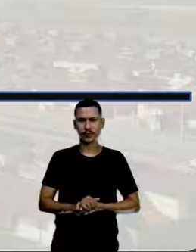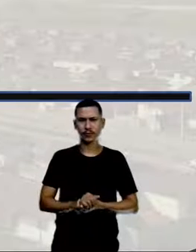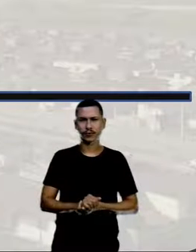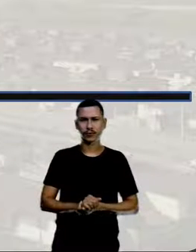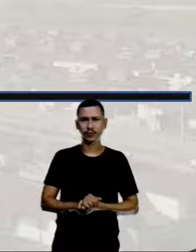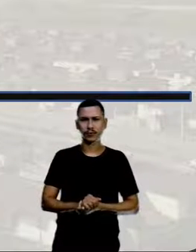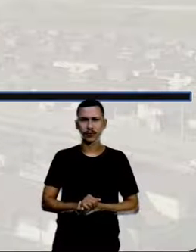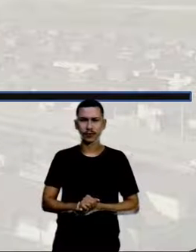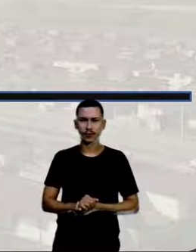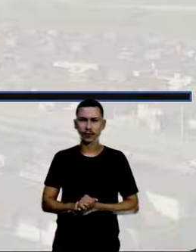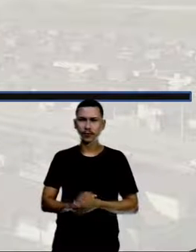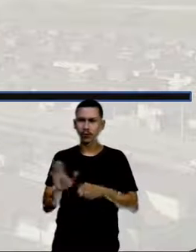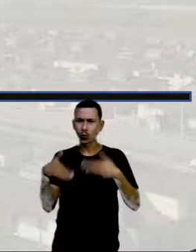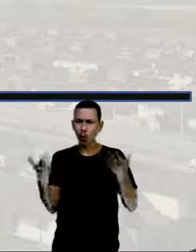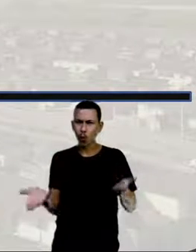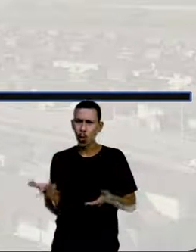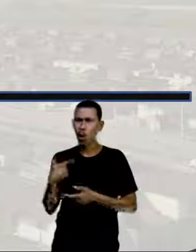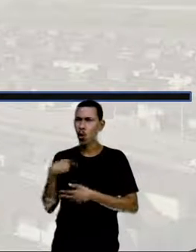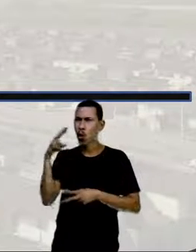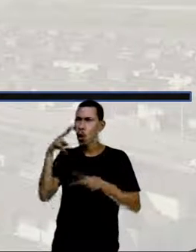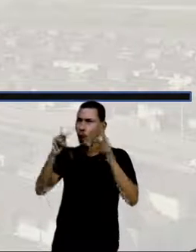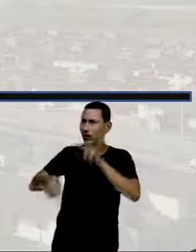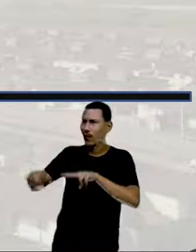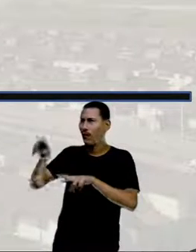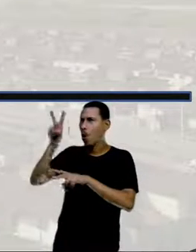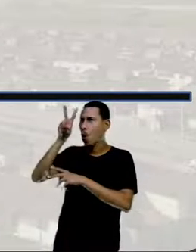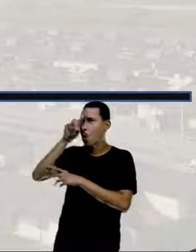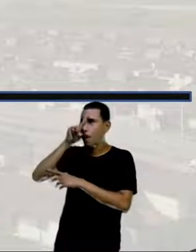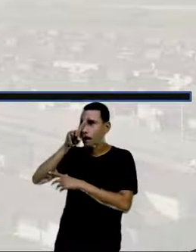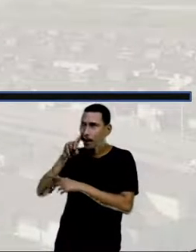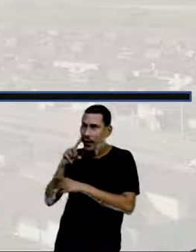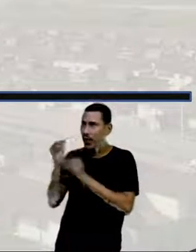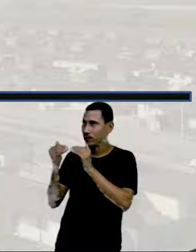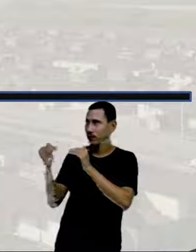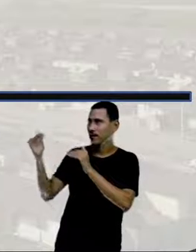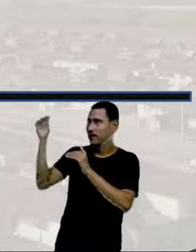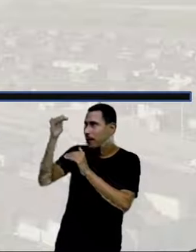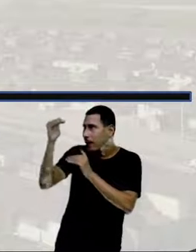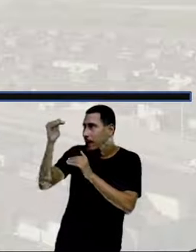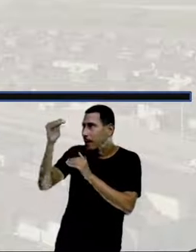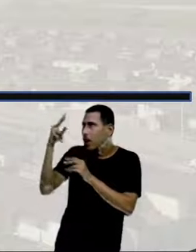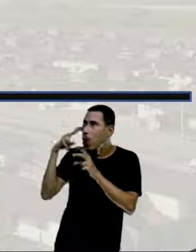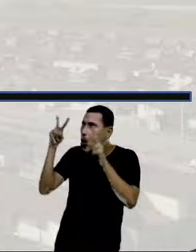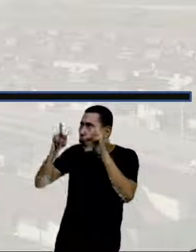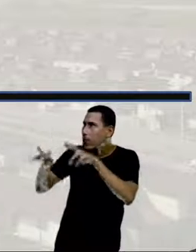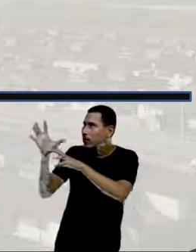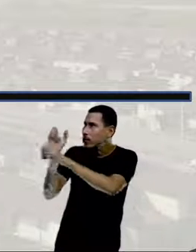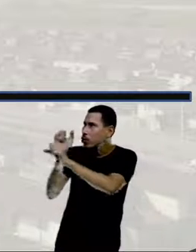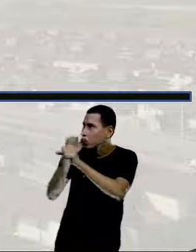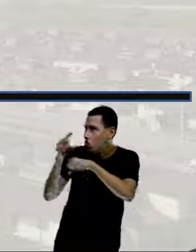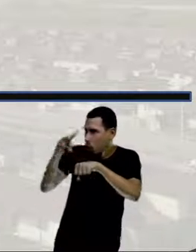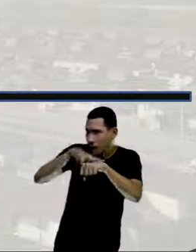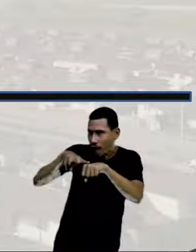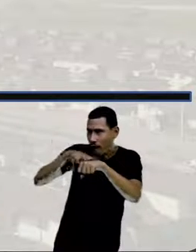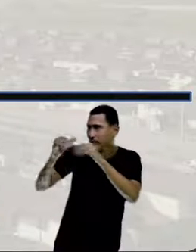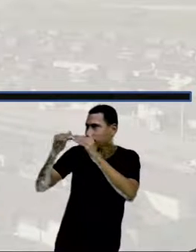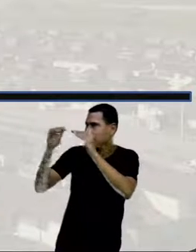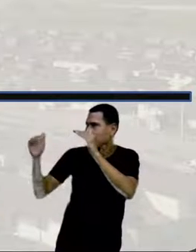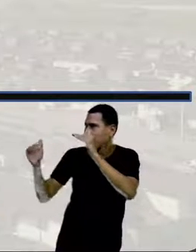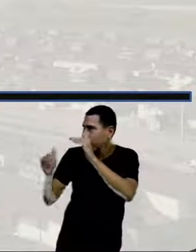congruentes. Quando a gente pega esse amarelo daqui de cima e a gente soma com esse verde daqui de baixo,